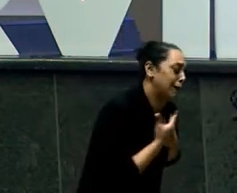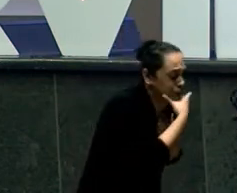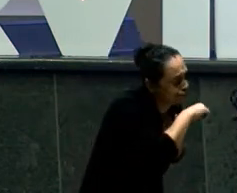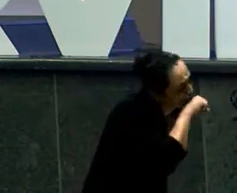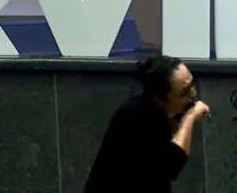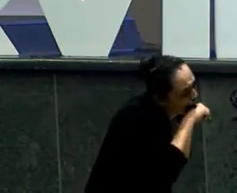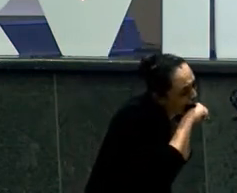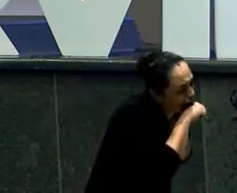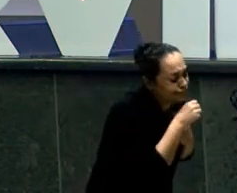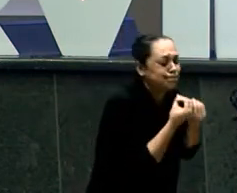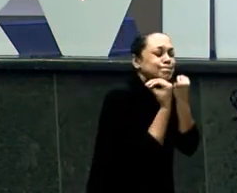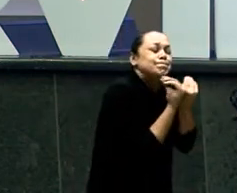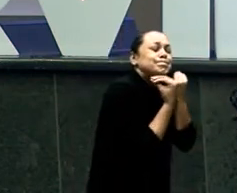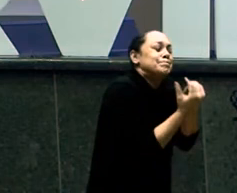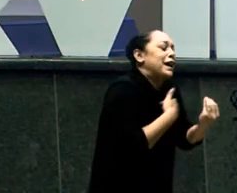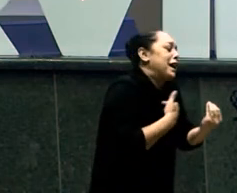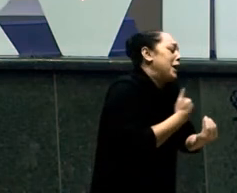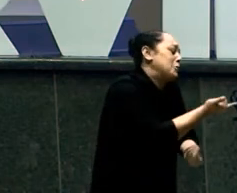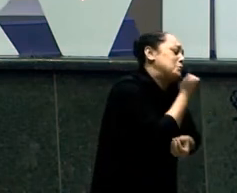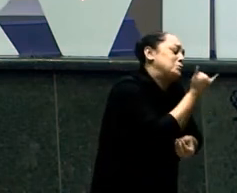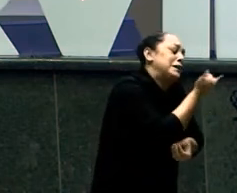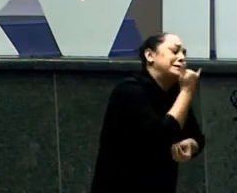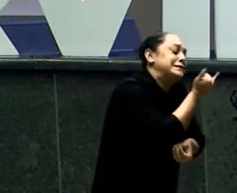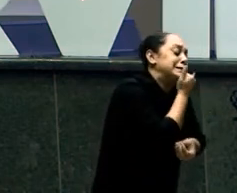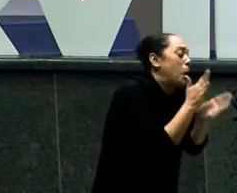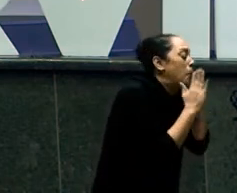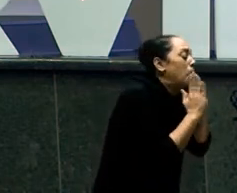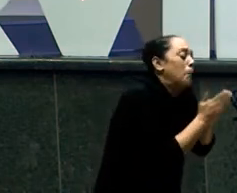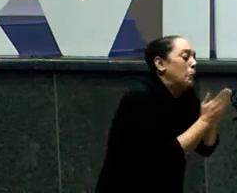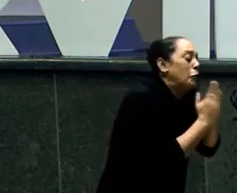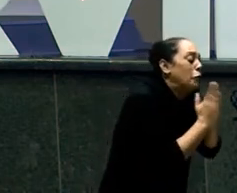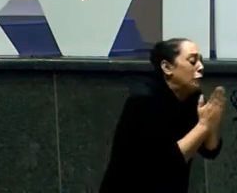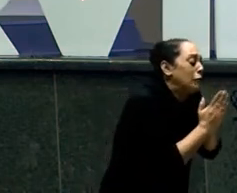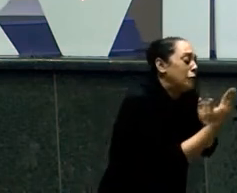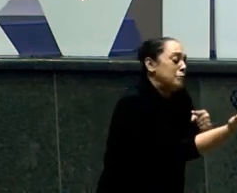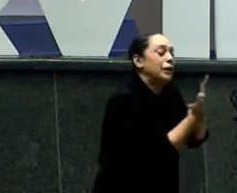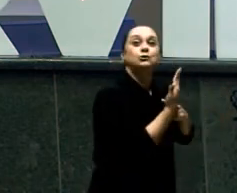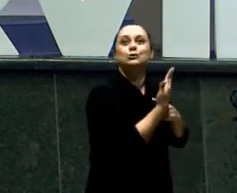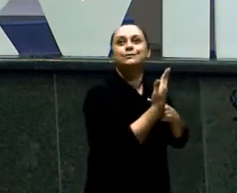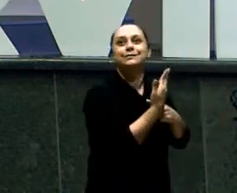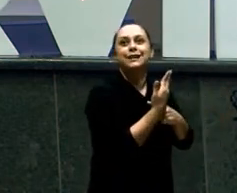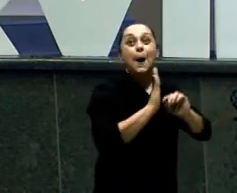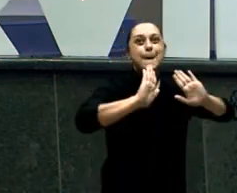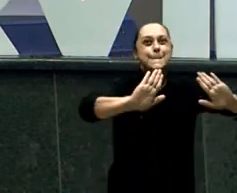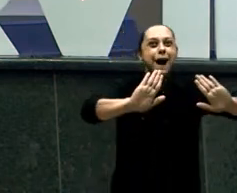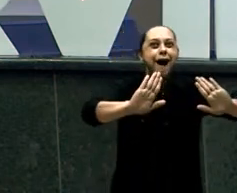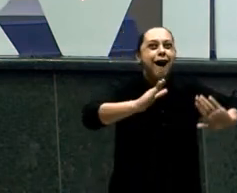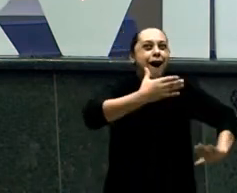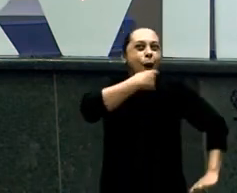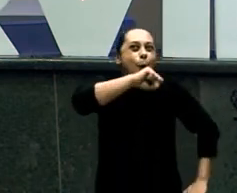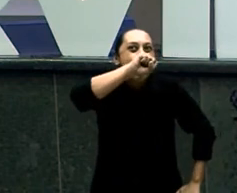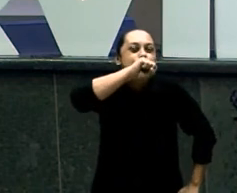sua vida Mas o cuidado Do pai Estará sobre você O amor do pai É derramado Sobre